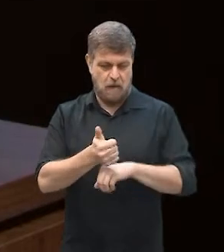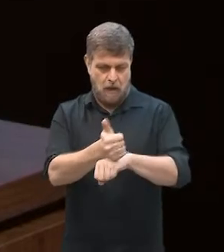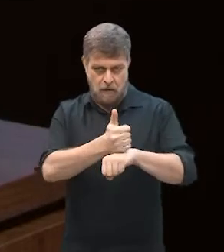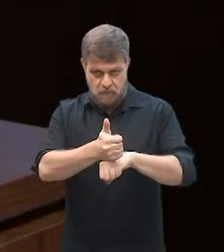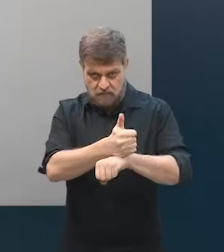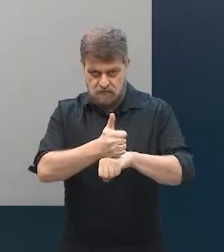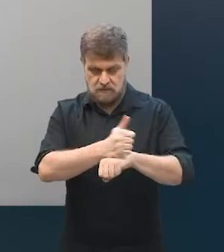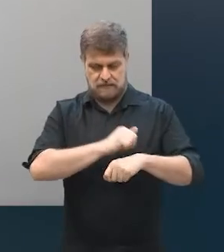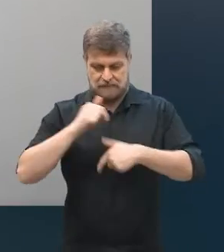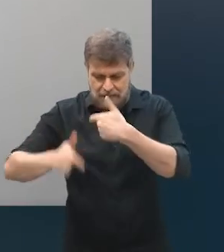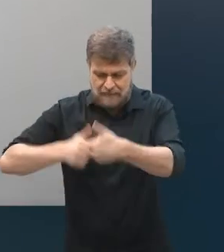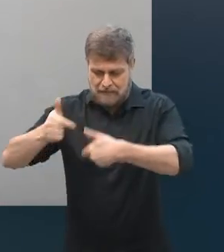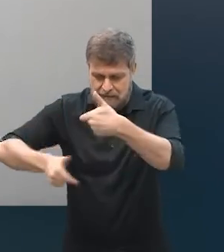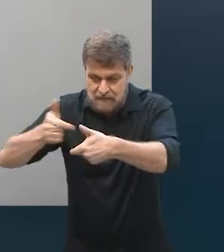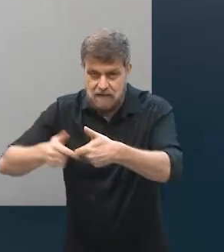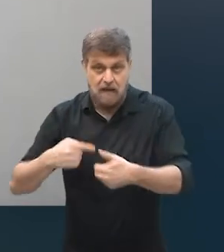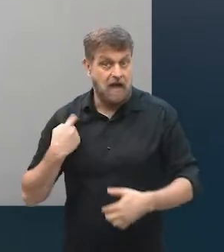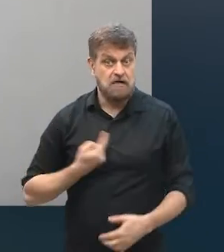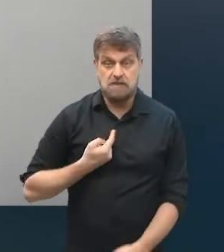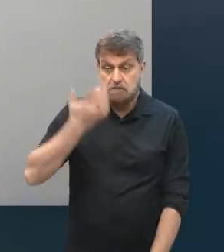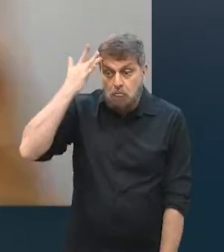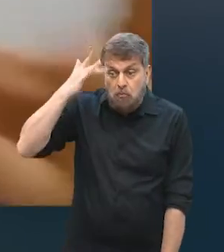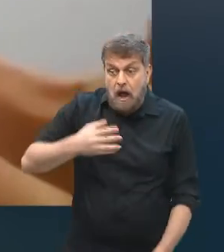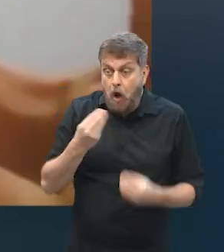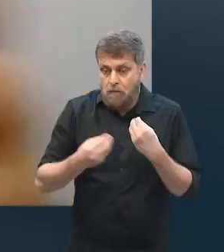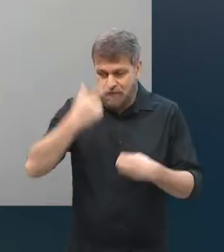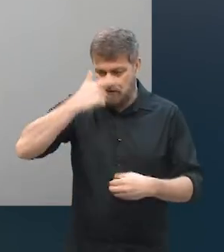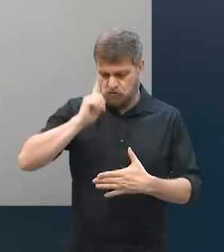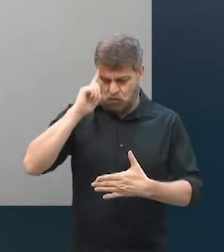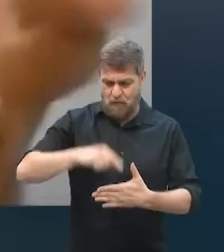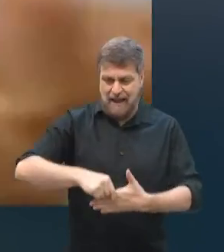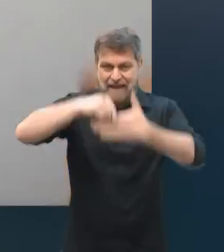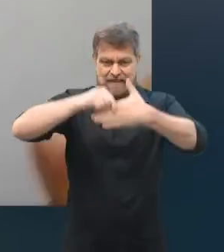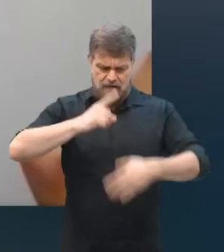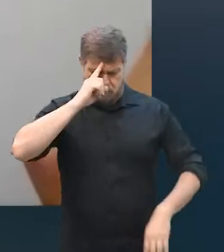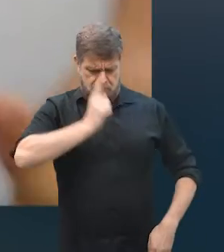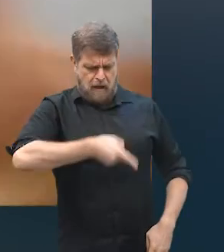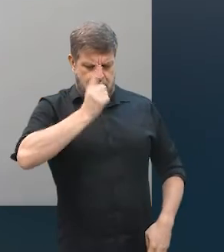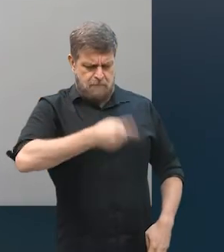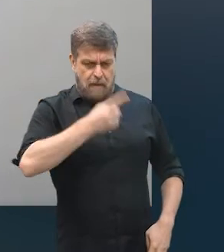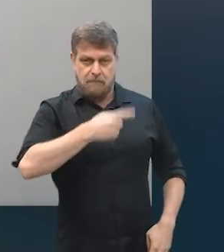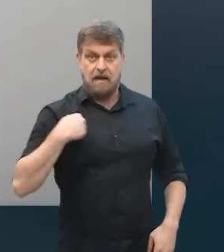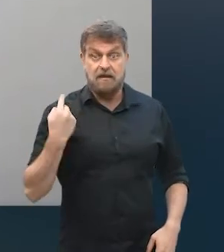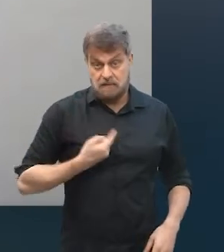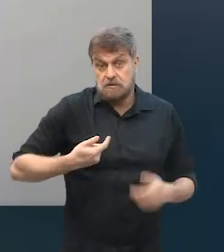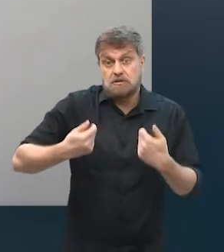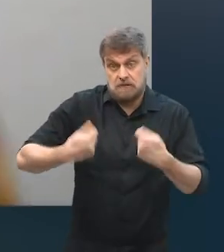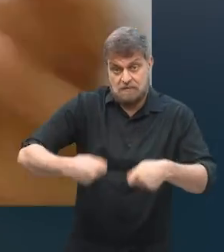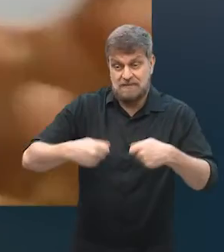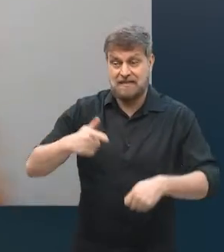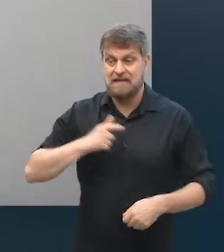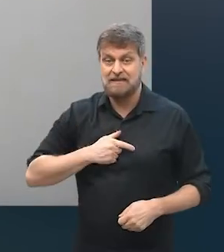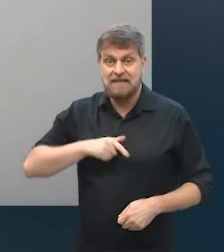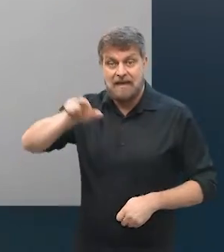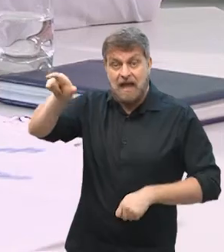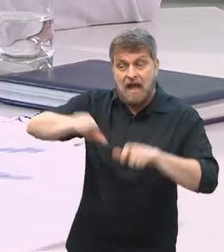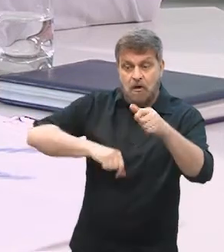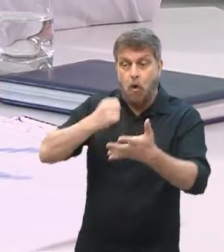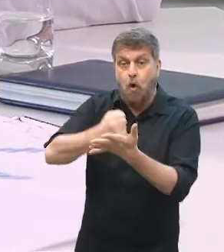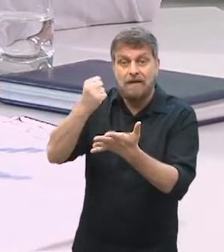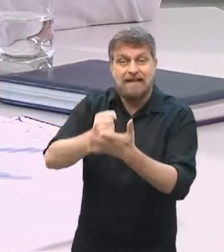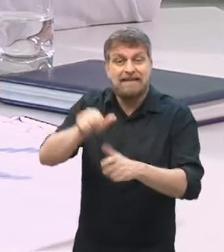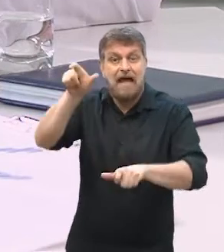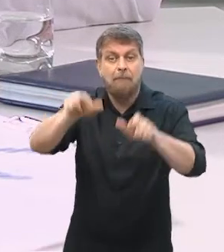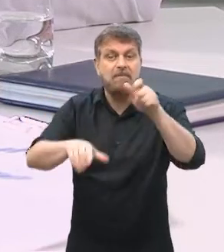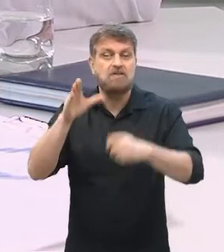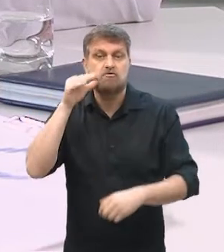desempenhar uma atividade, mas não somos preparados para sermos líderes, e eventualmente a gente precisa, né, contar com outras pessoas para